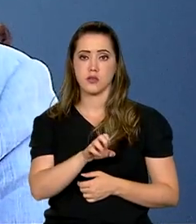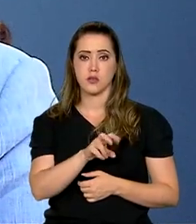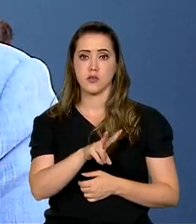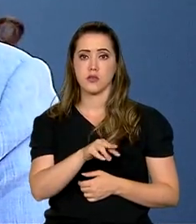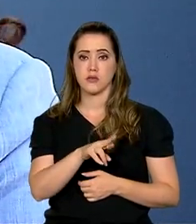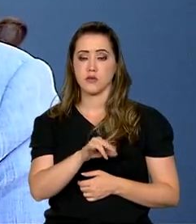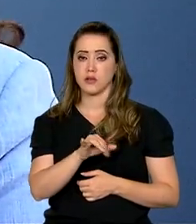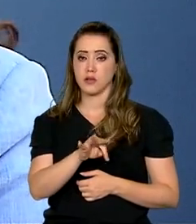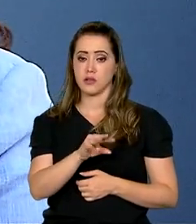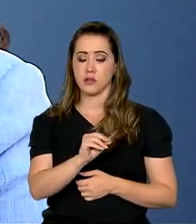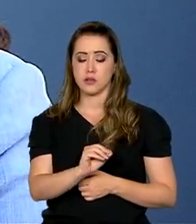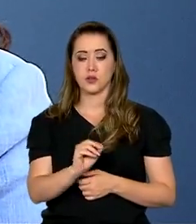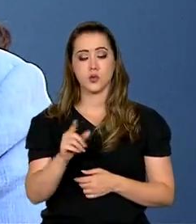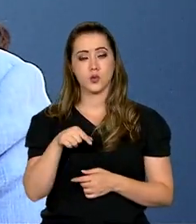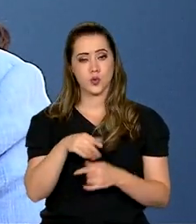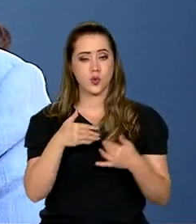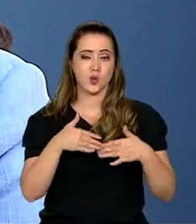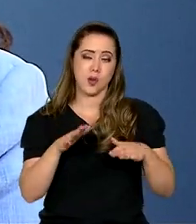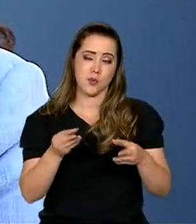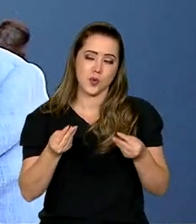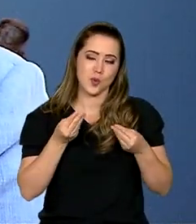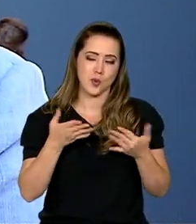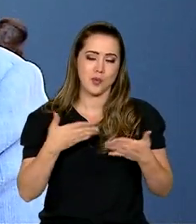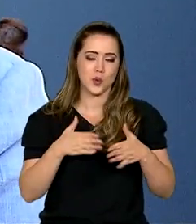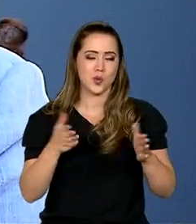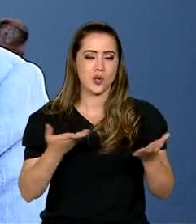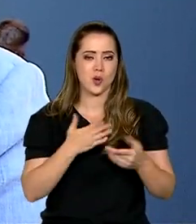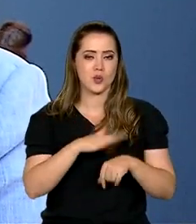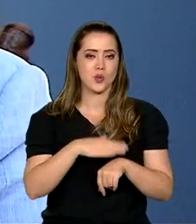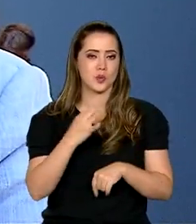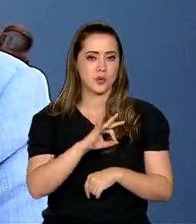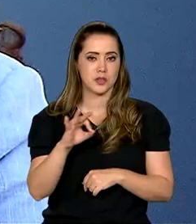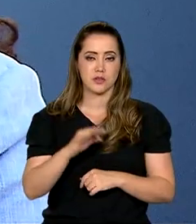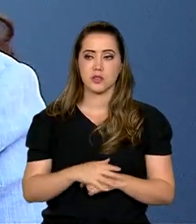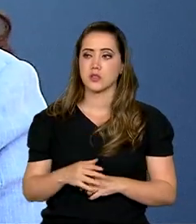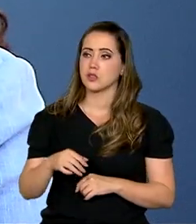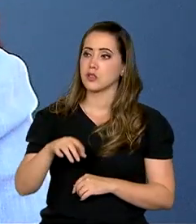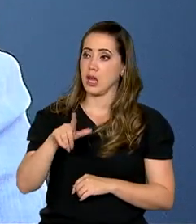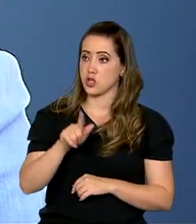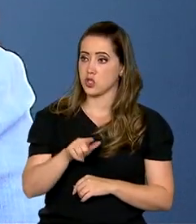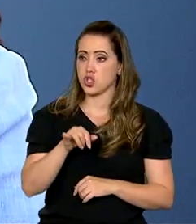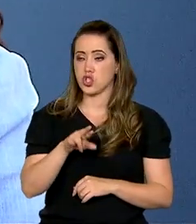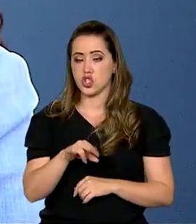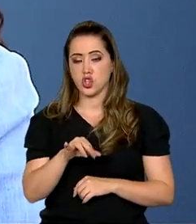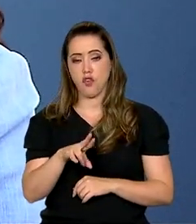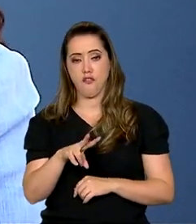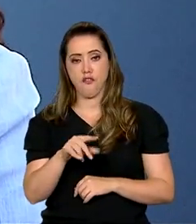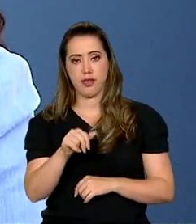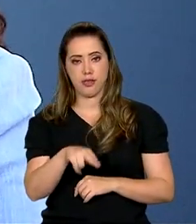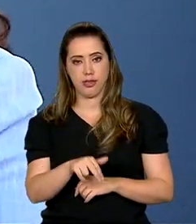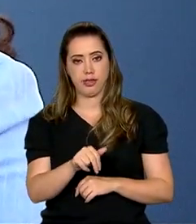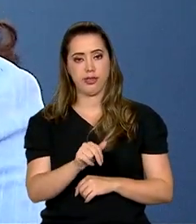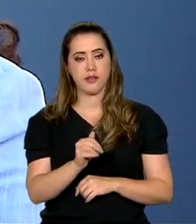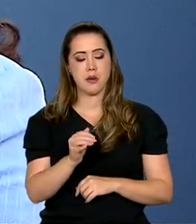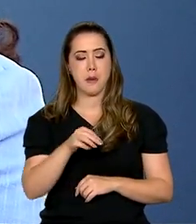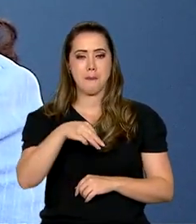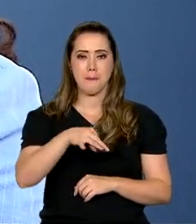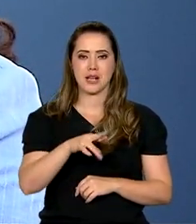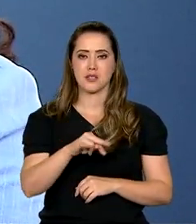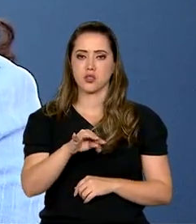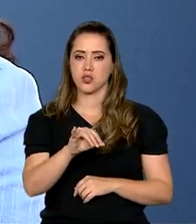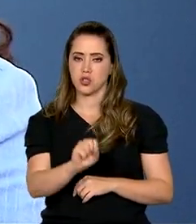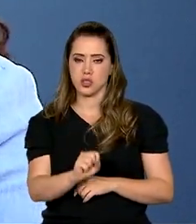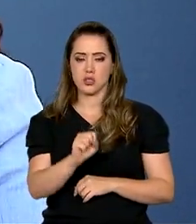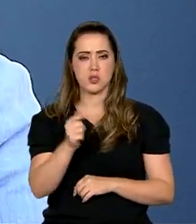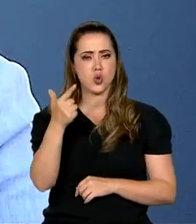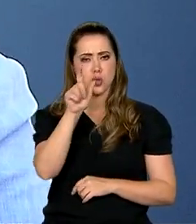brindou com essa abertura maravilhosa. A Giovanni Martins, entre outros, que fazem ecoar em